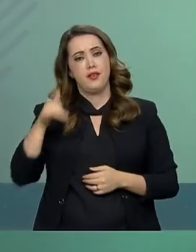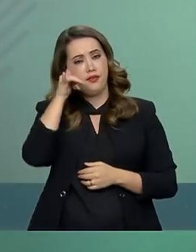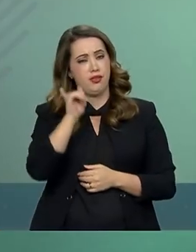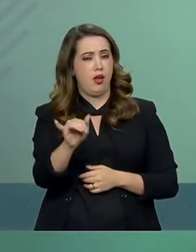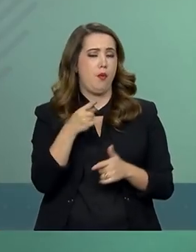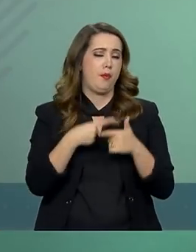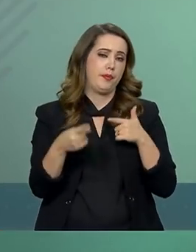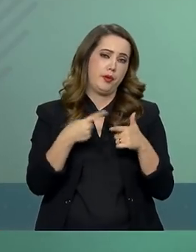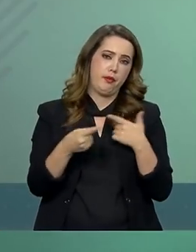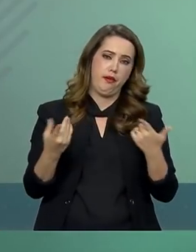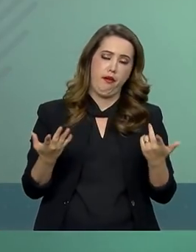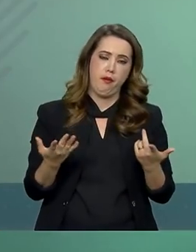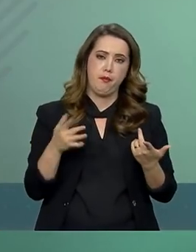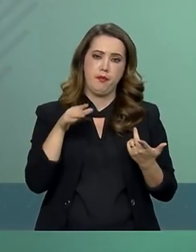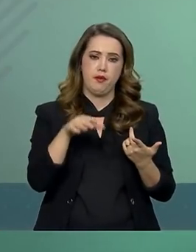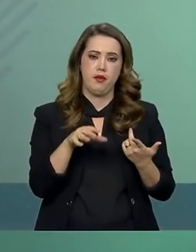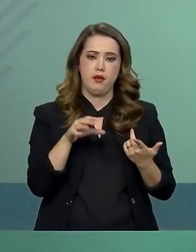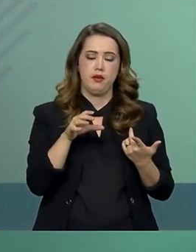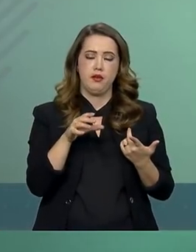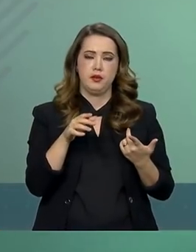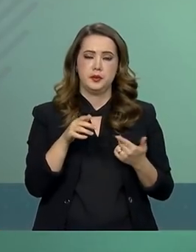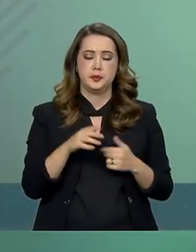chamado shutdown.